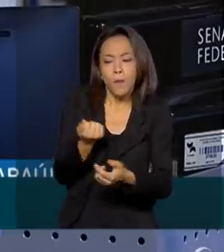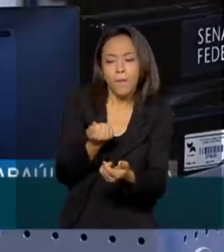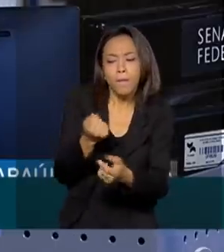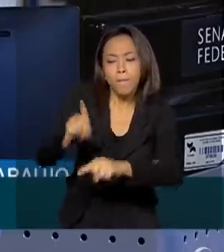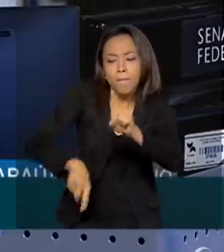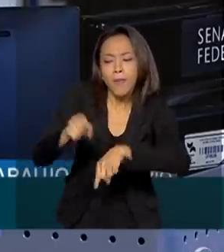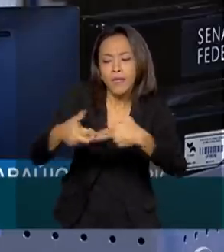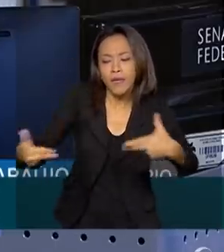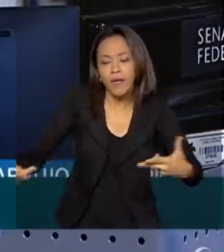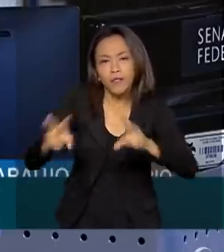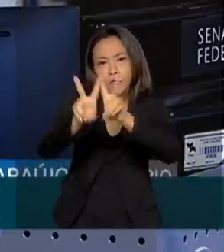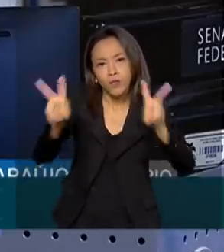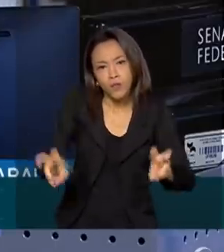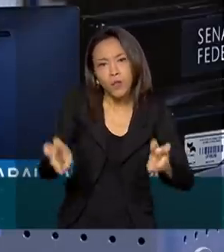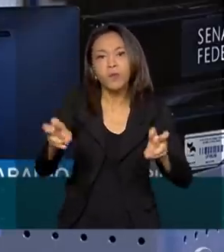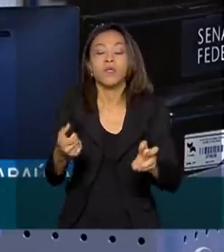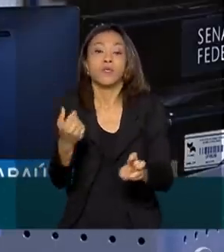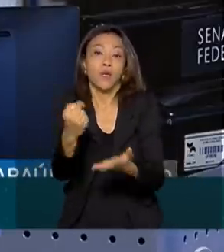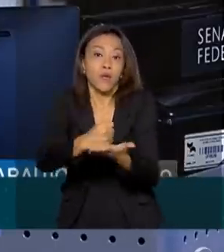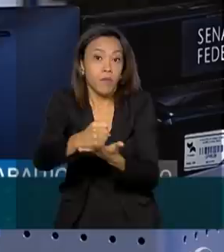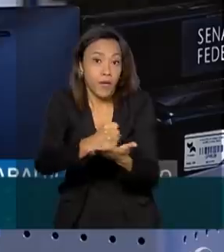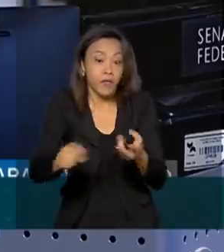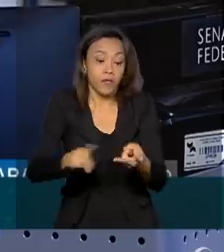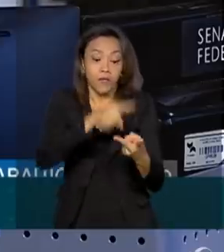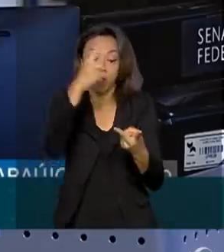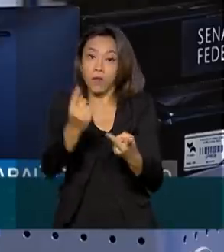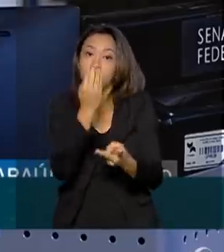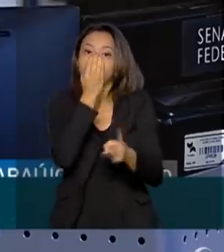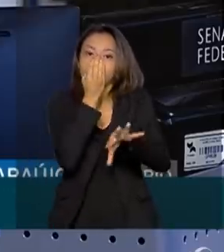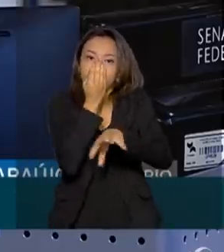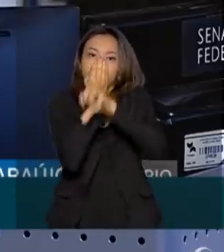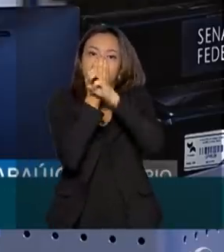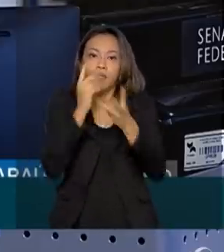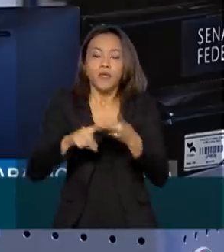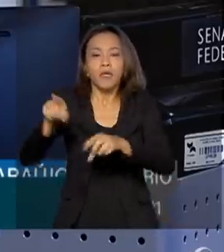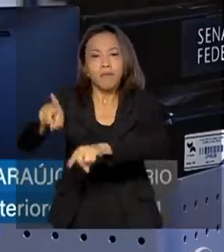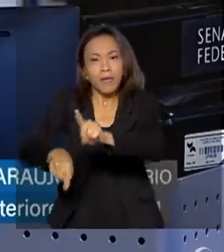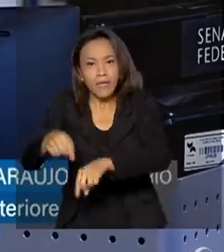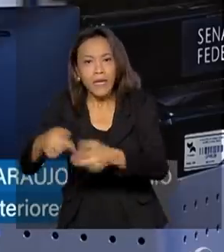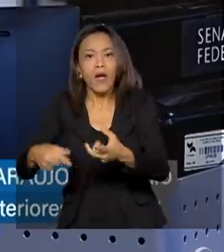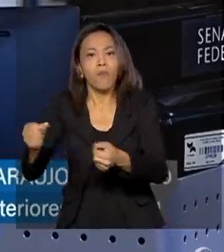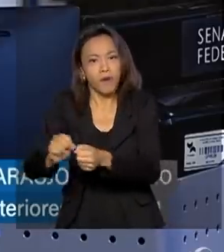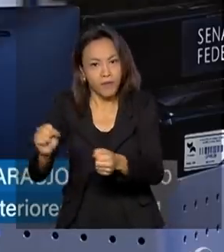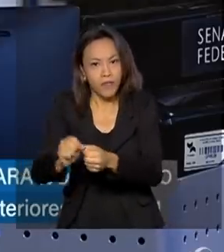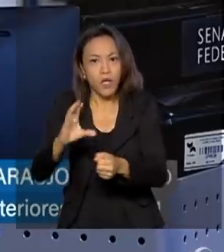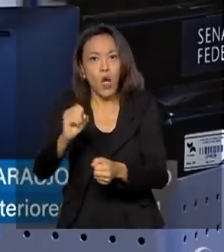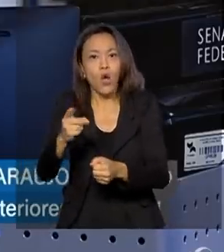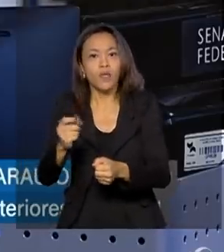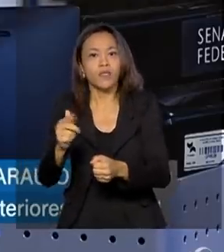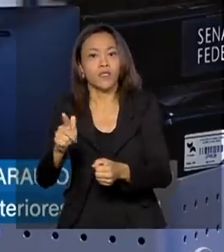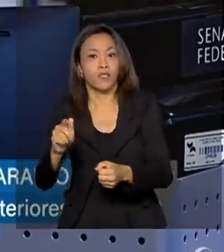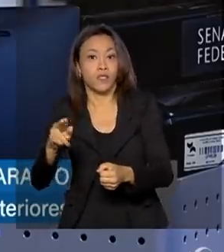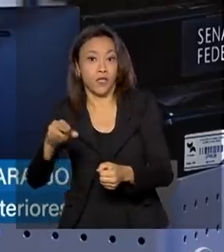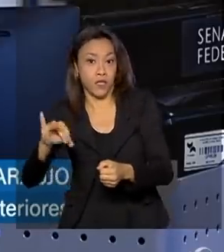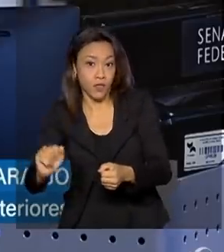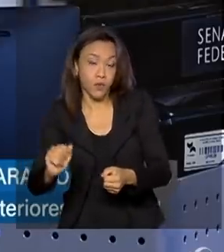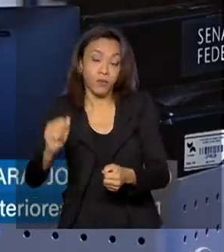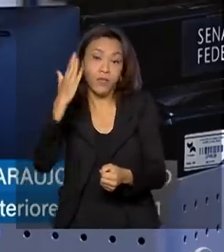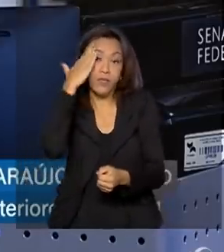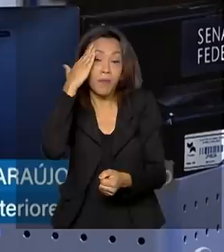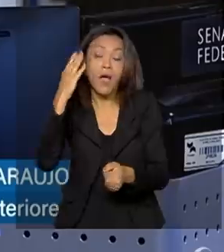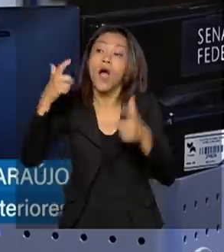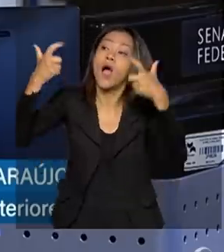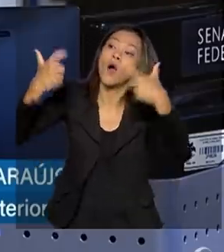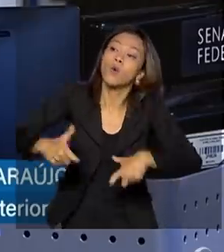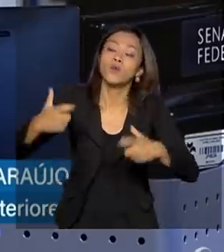para medicamentos de intubação e aparelhos para fazer oxigênio. Para ver ao redor do mundo onde estão disponíveis esses